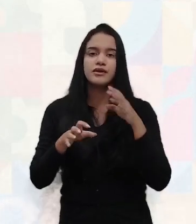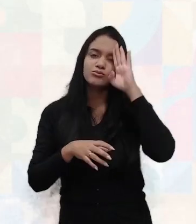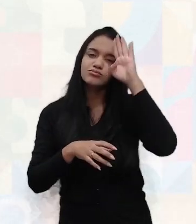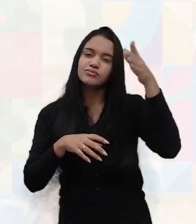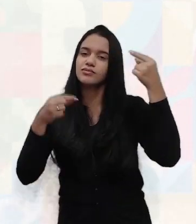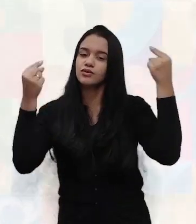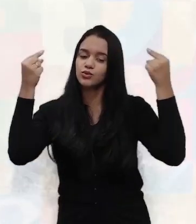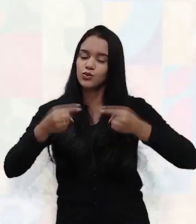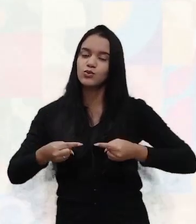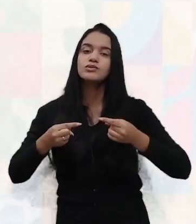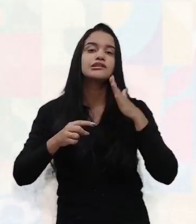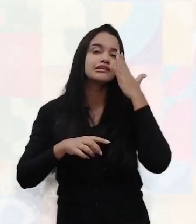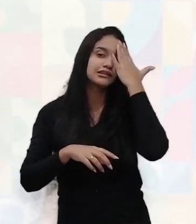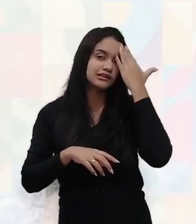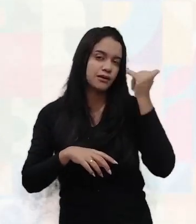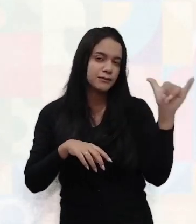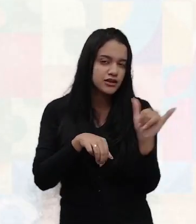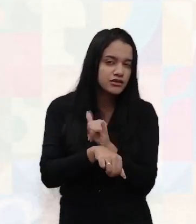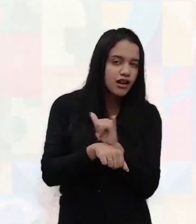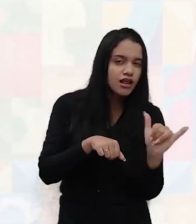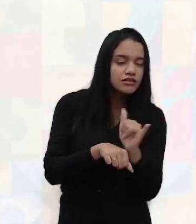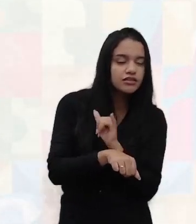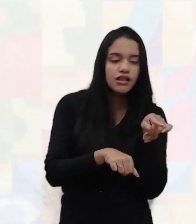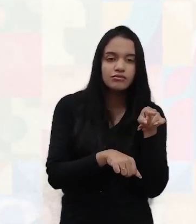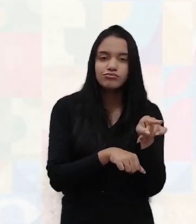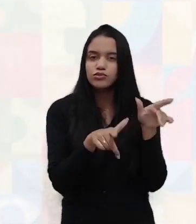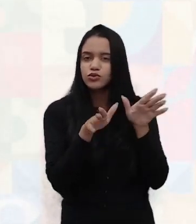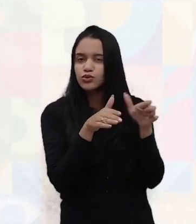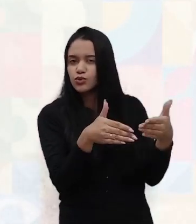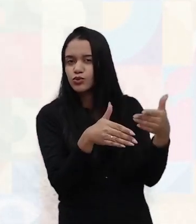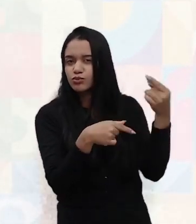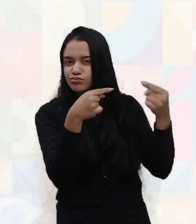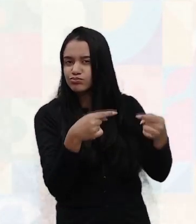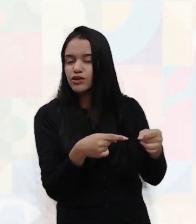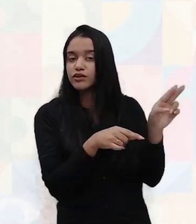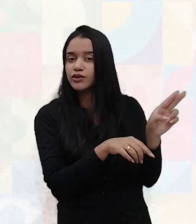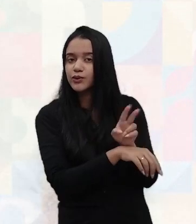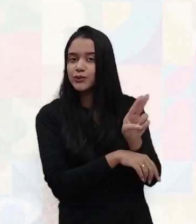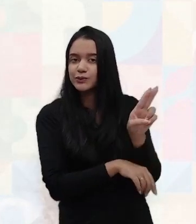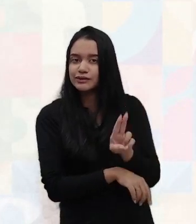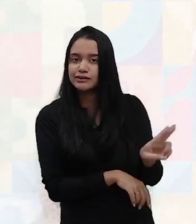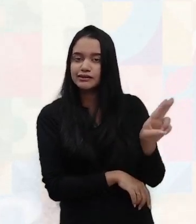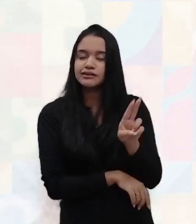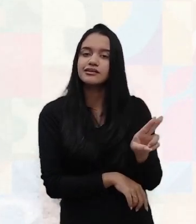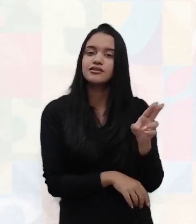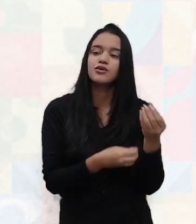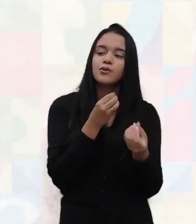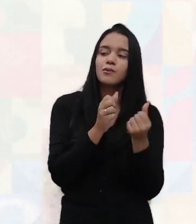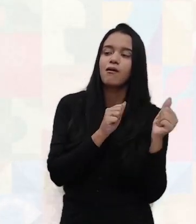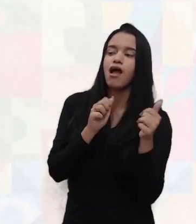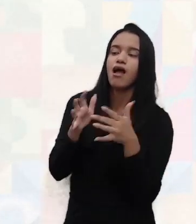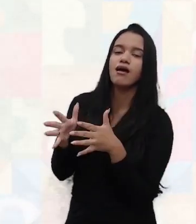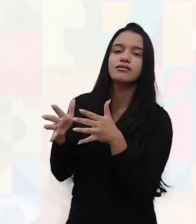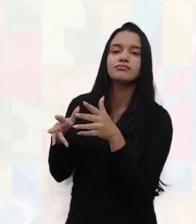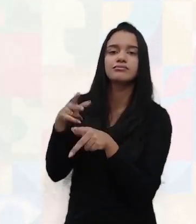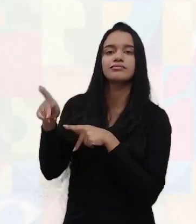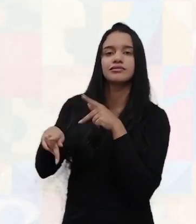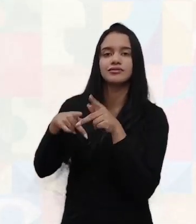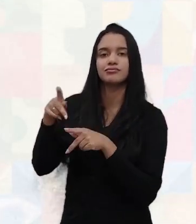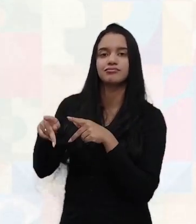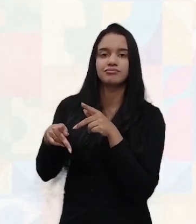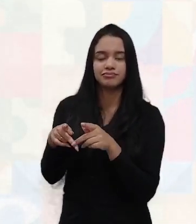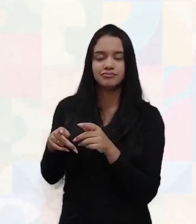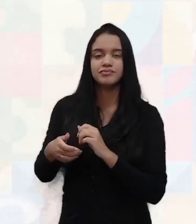concorrentes, saber as estratégias que eles utilizam, como aplicam diante do consumidor, te dará um panorama sobre o cenário de